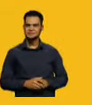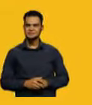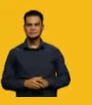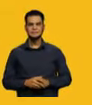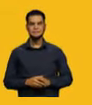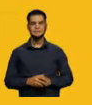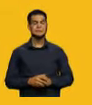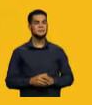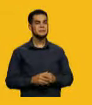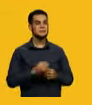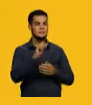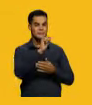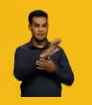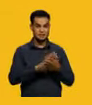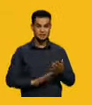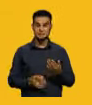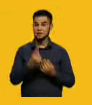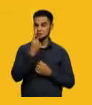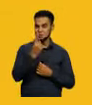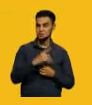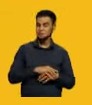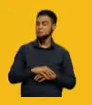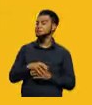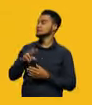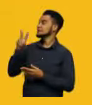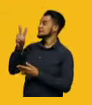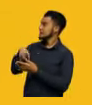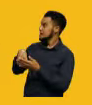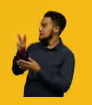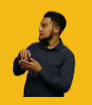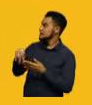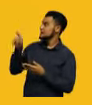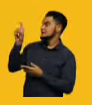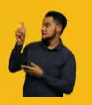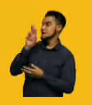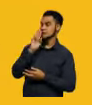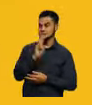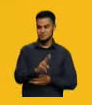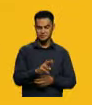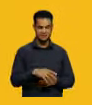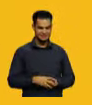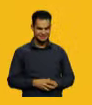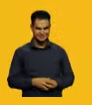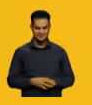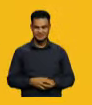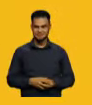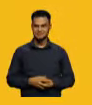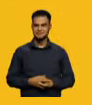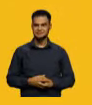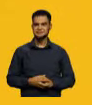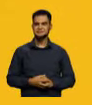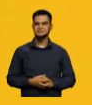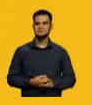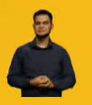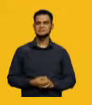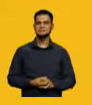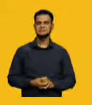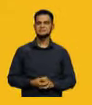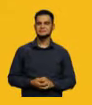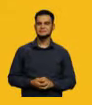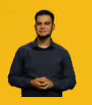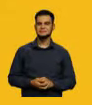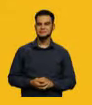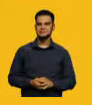Atividade 1. Leia o folheto abaixo e responda as questões. Então, nós temos